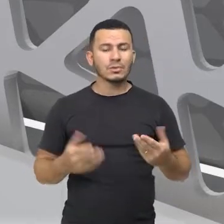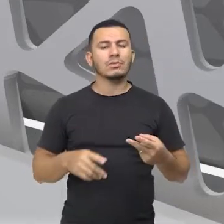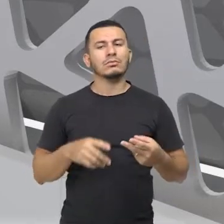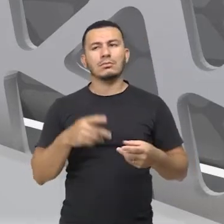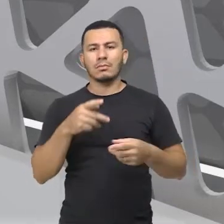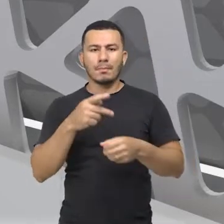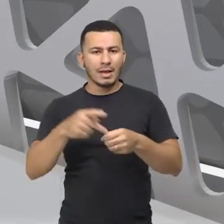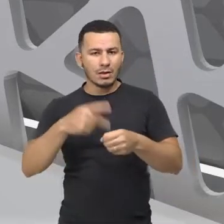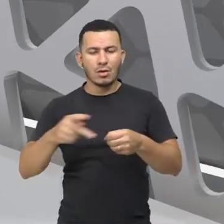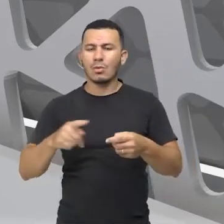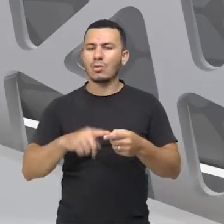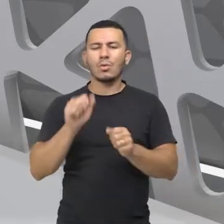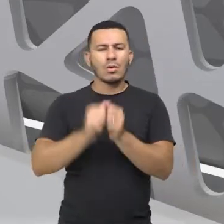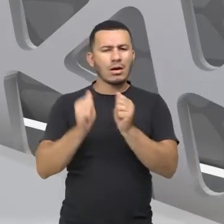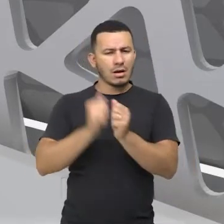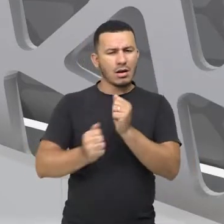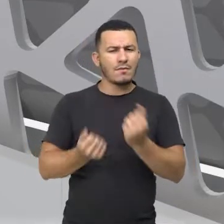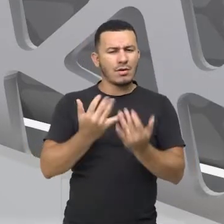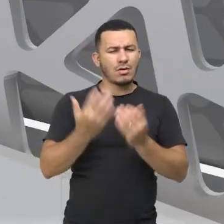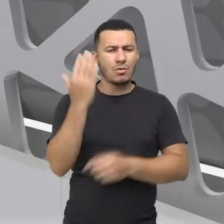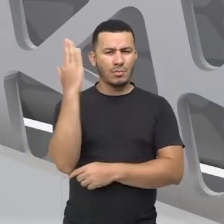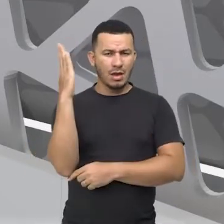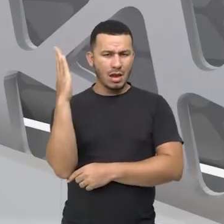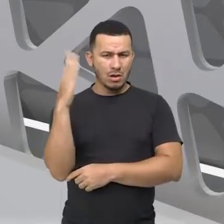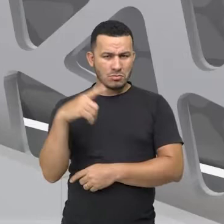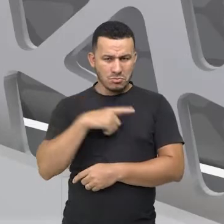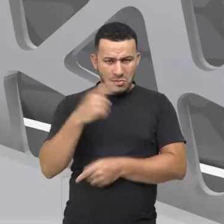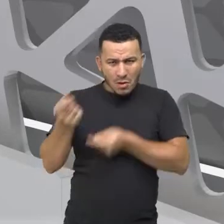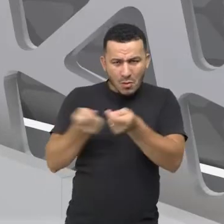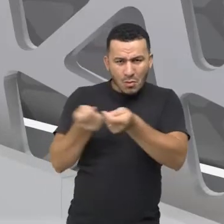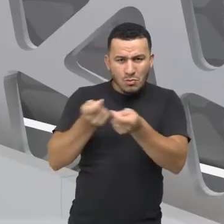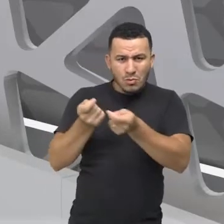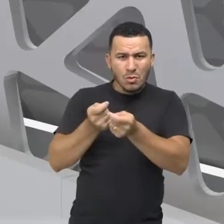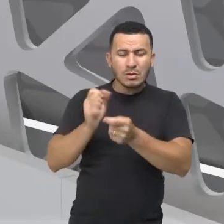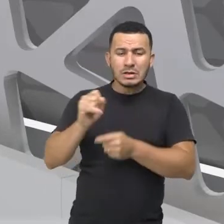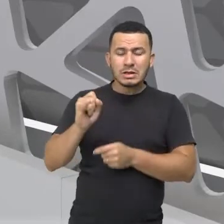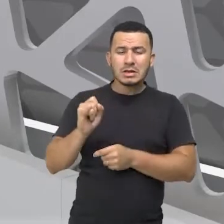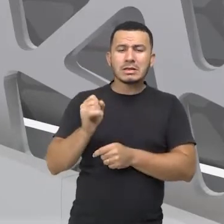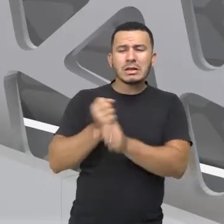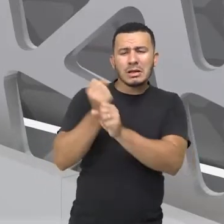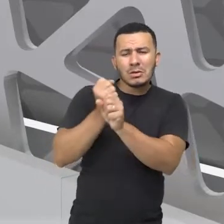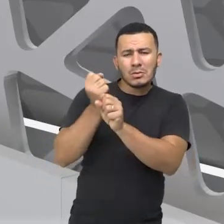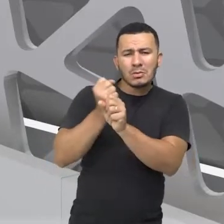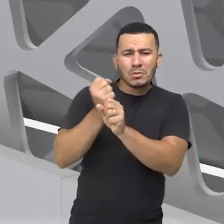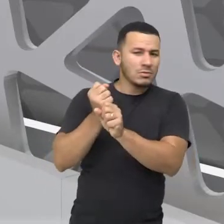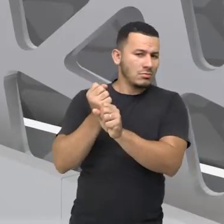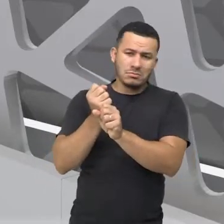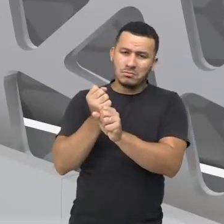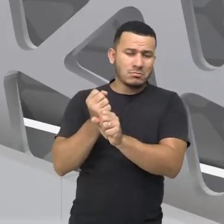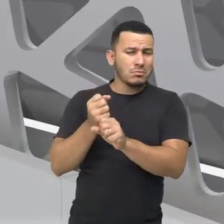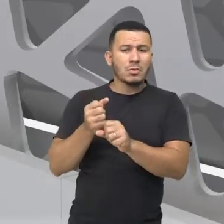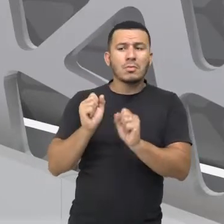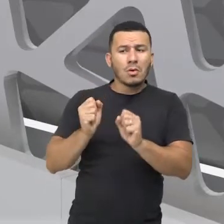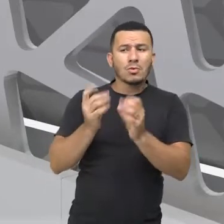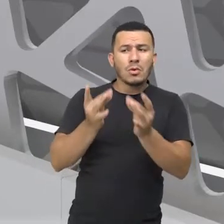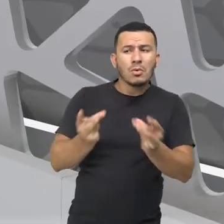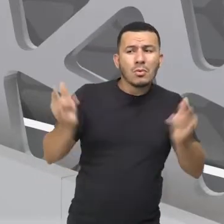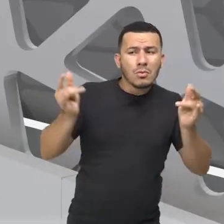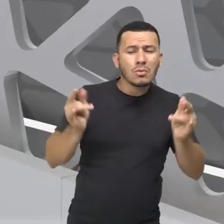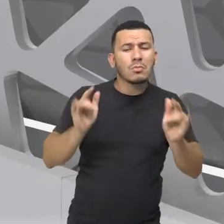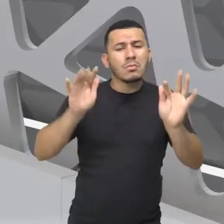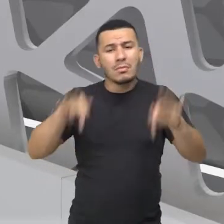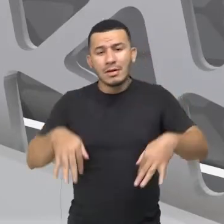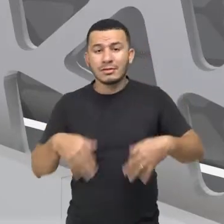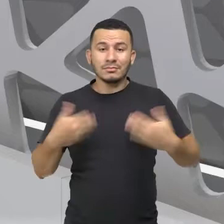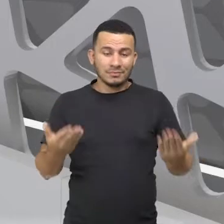petróleo, o carvão mineral, a gente não tem como verificar quando a natureza finalmente vai conseguir. Então, a gente que vive hoje